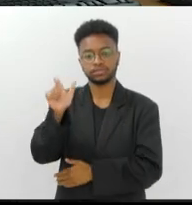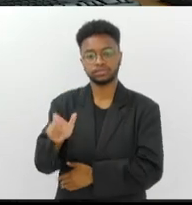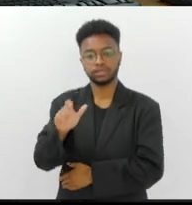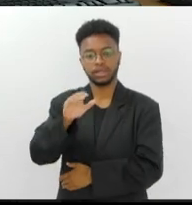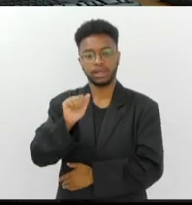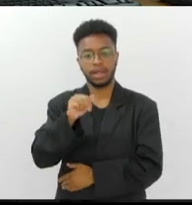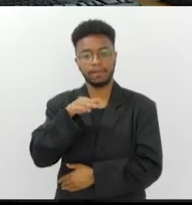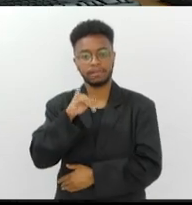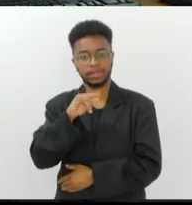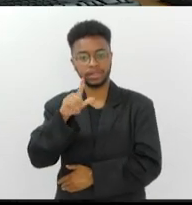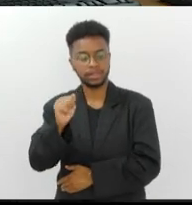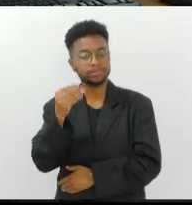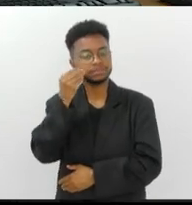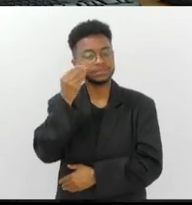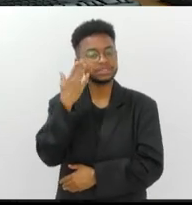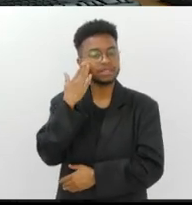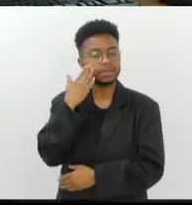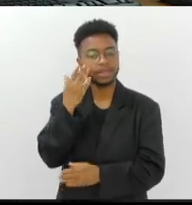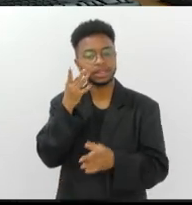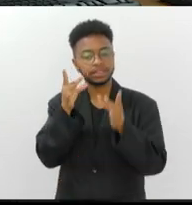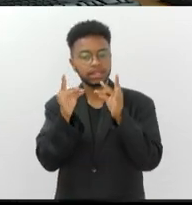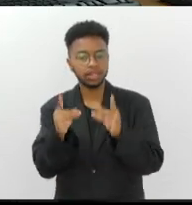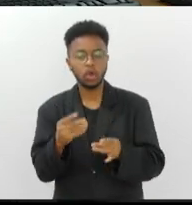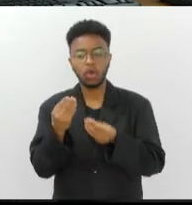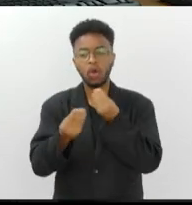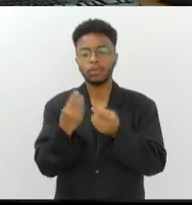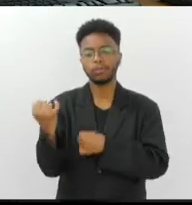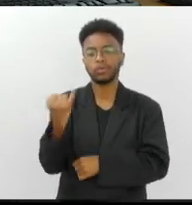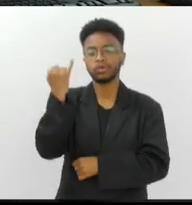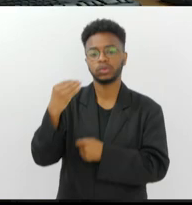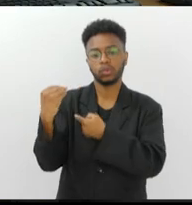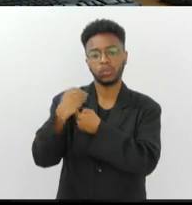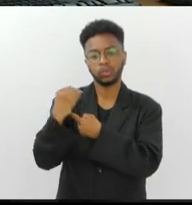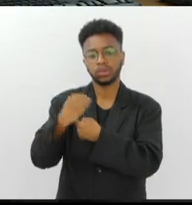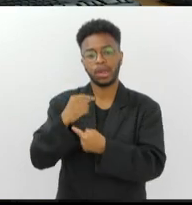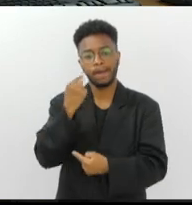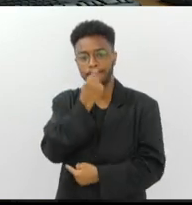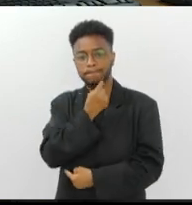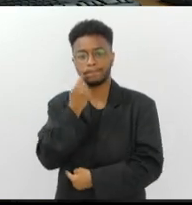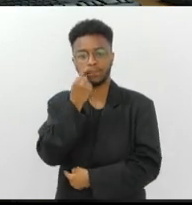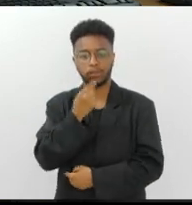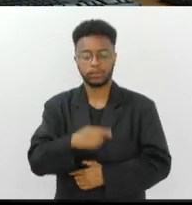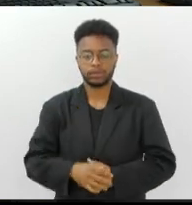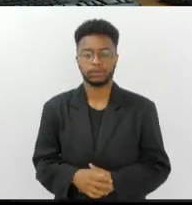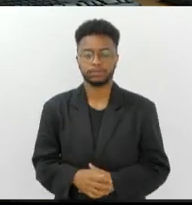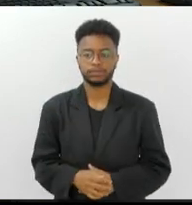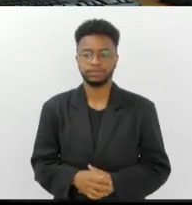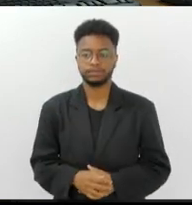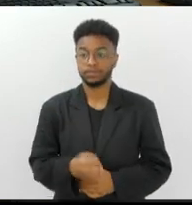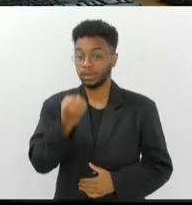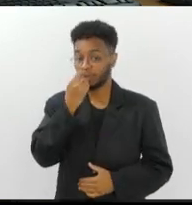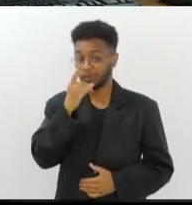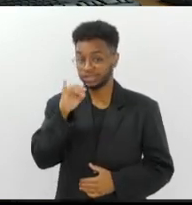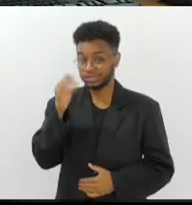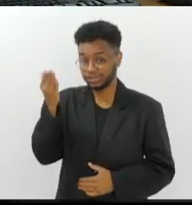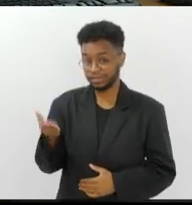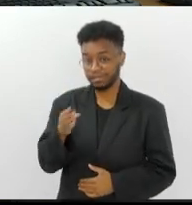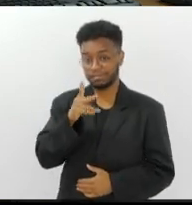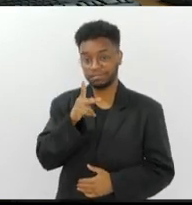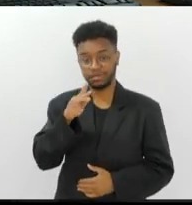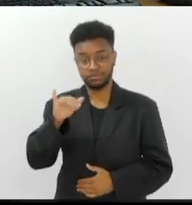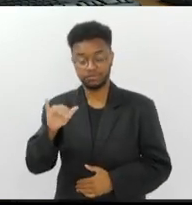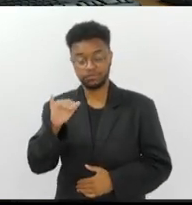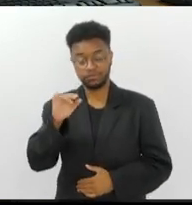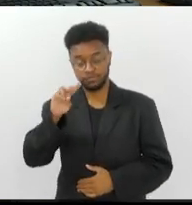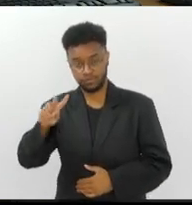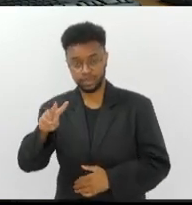para saber mais detalhes sobre a importância de mantermos a saúde bucal em dia. Bom dia, PV. Fala para a gente